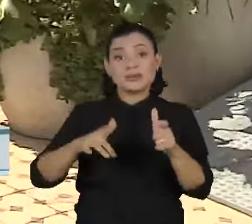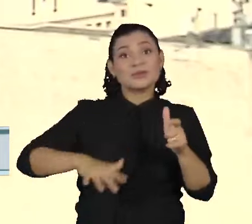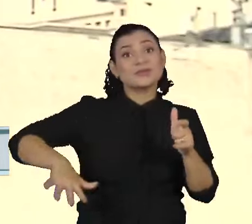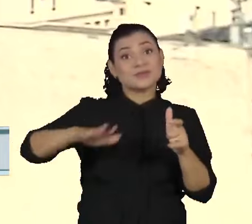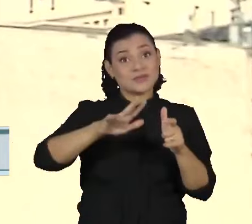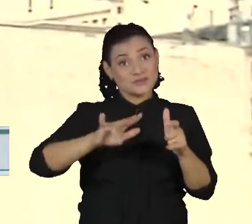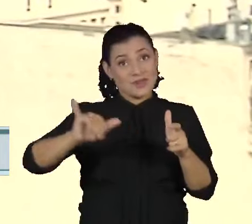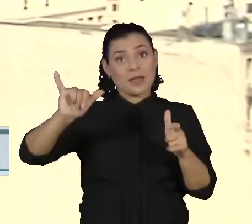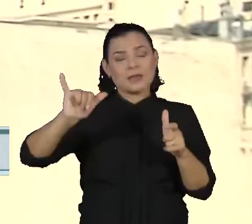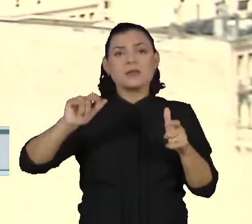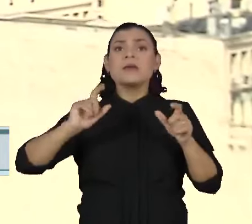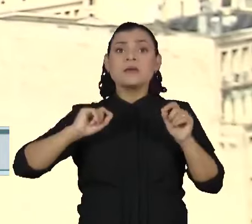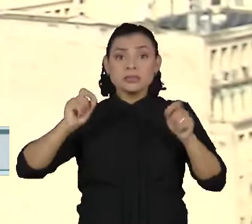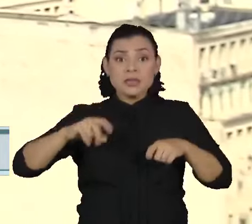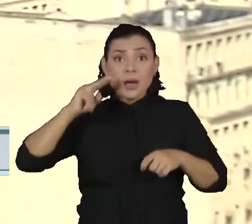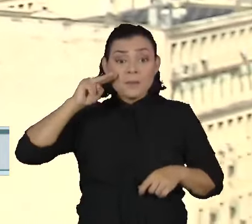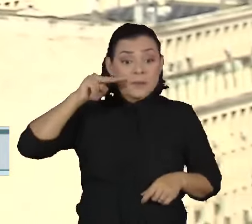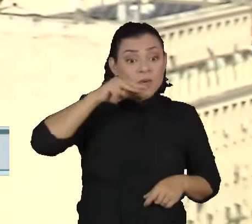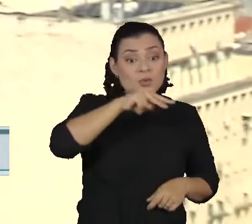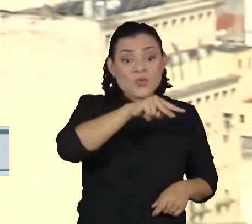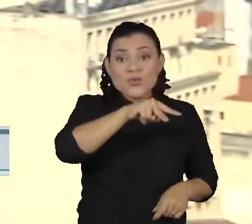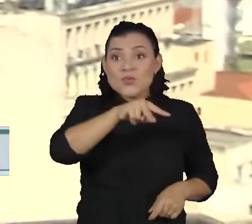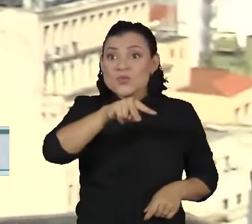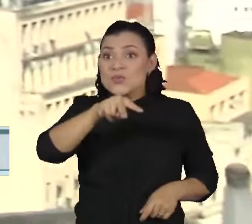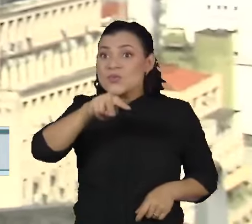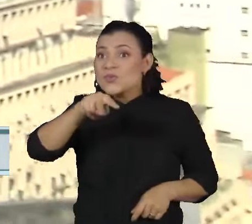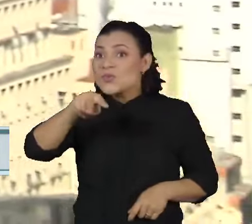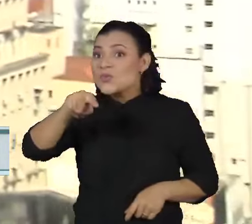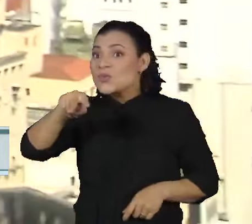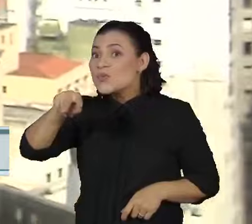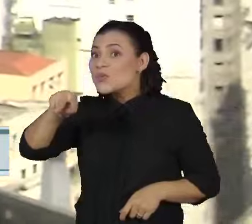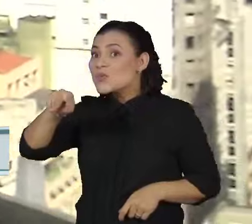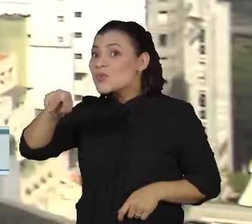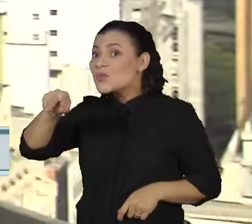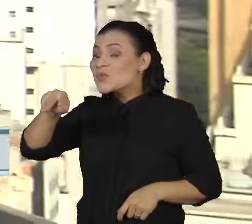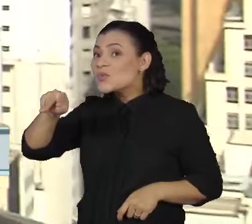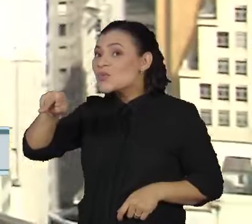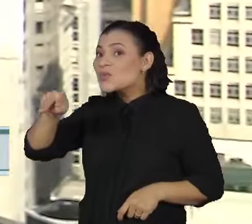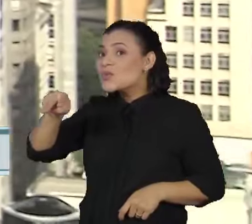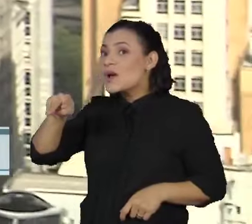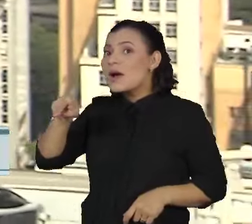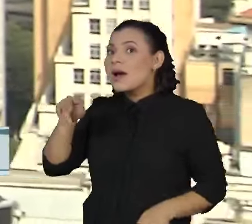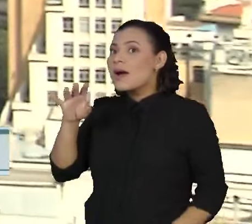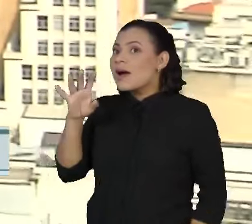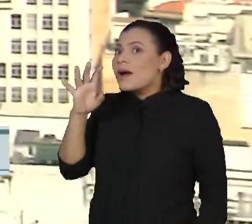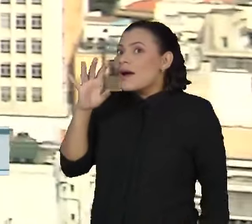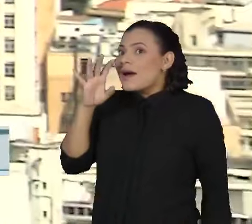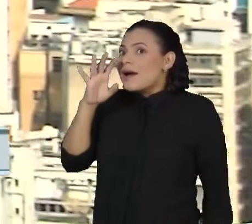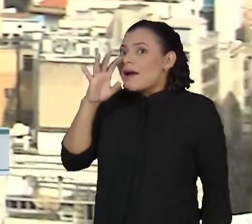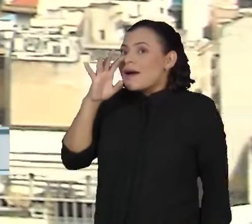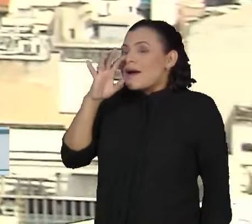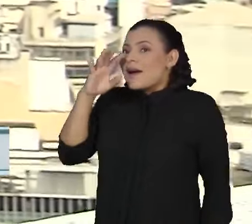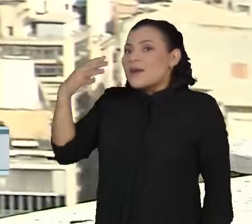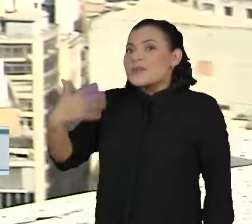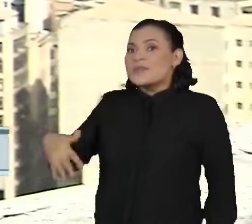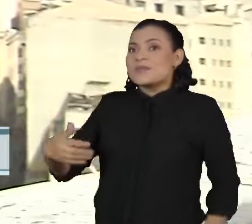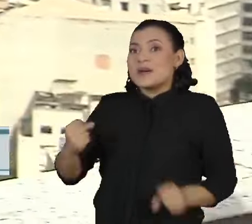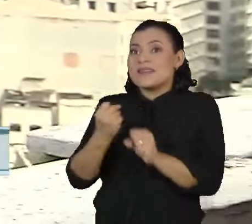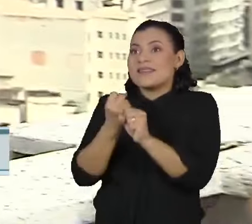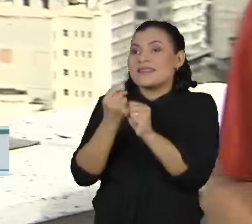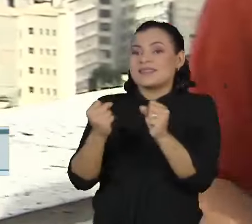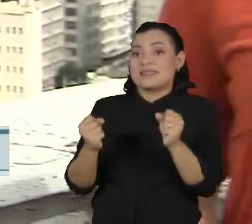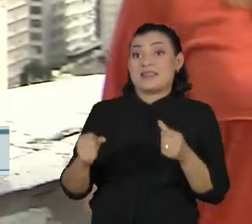Daqui de cima, é possível observar a cidade de diferentes ângulos e ter ideia do tamanho do Martinelli.